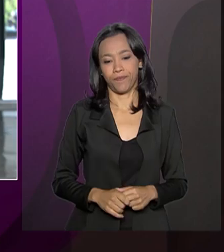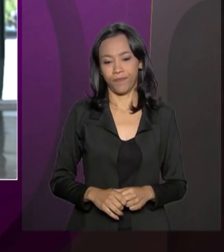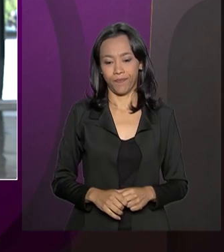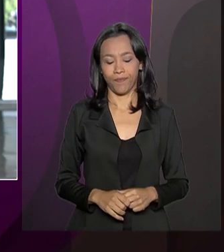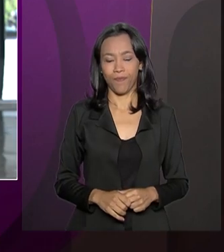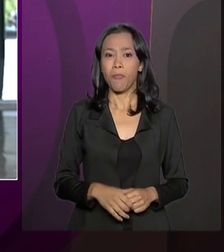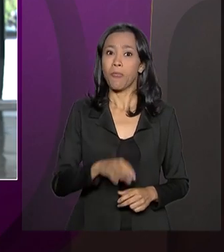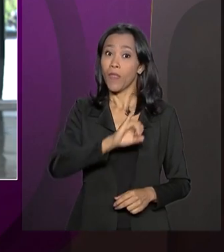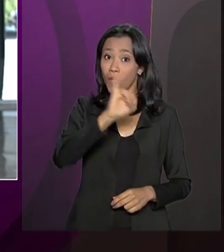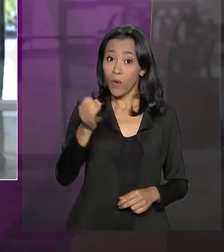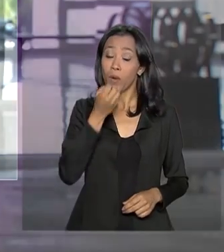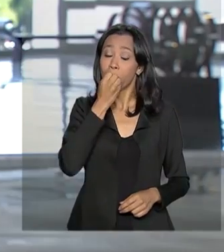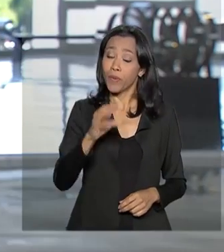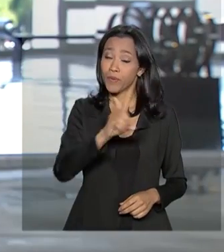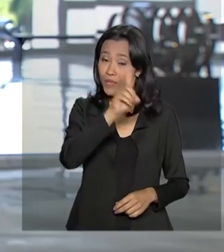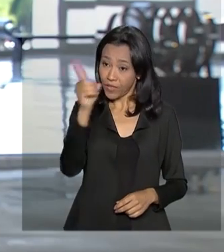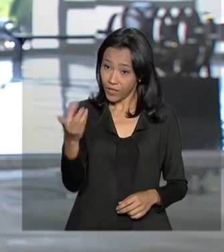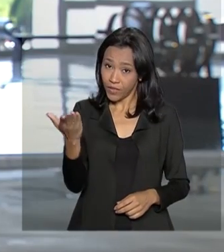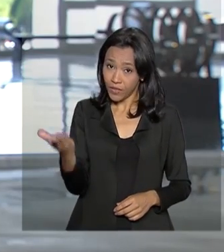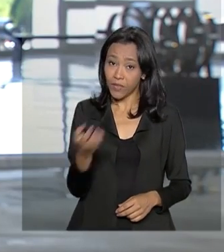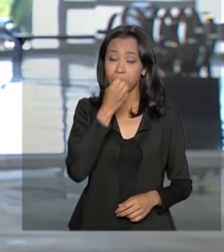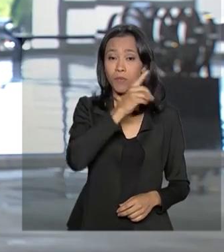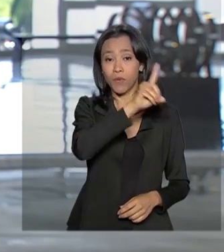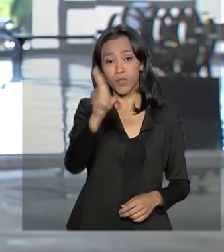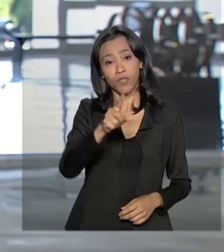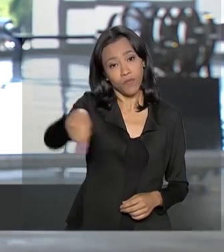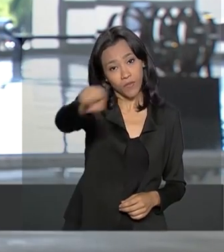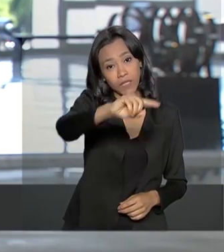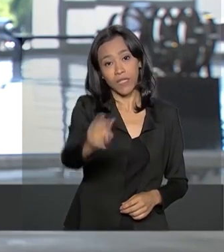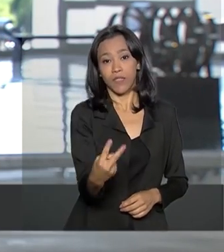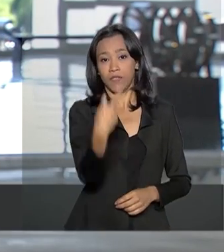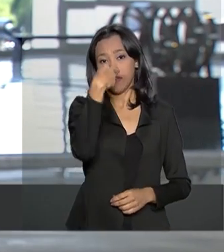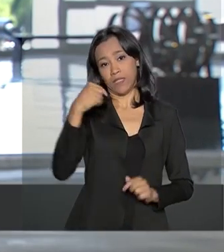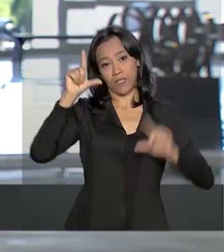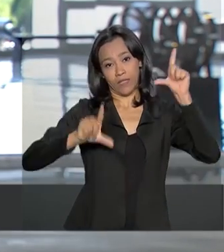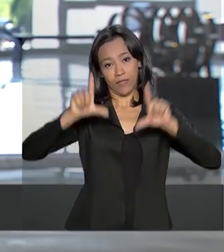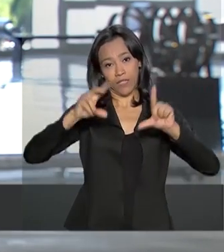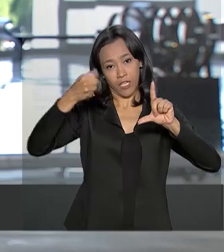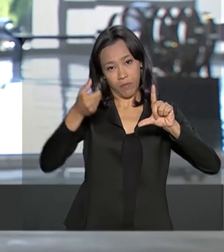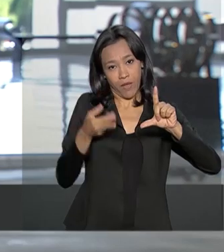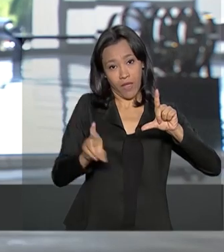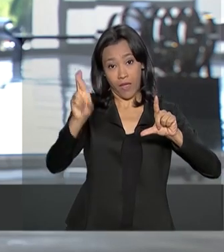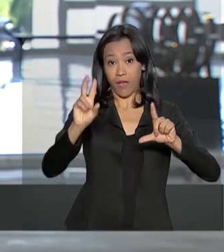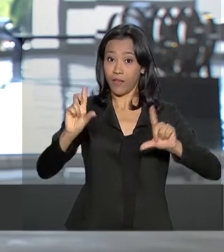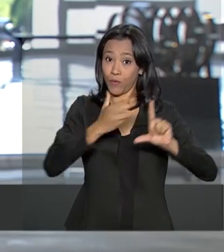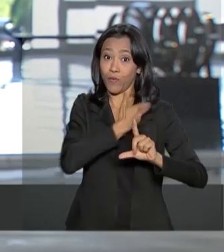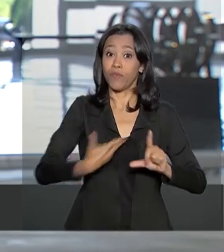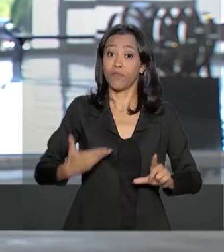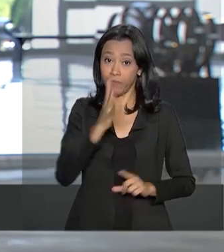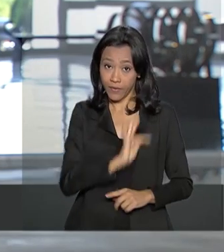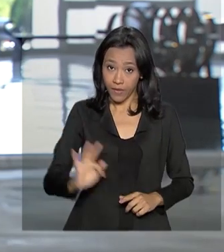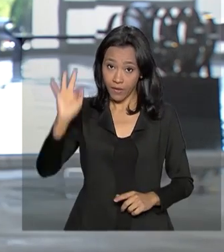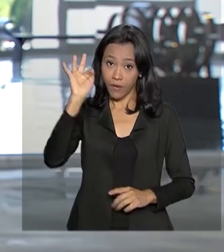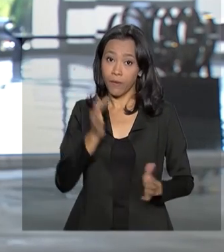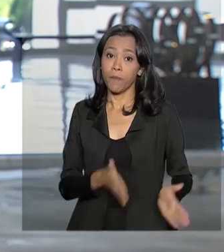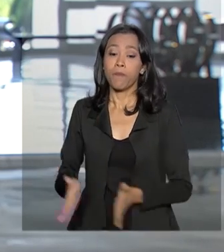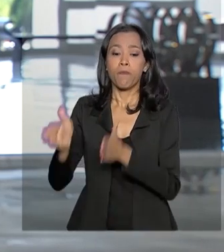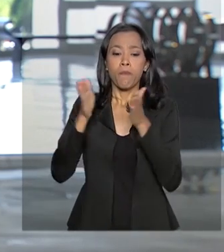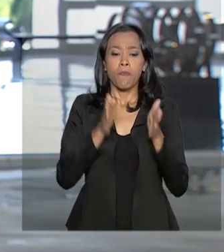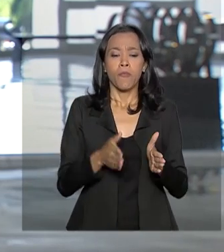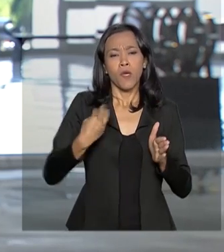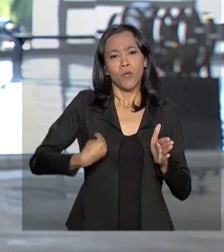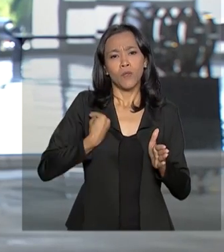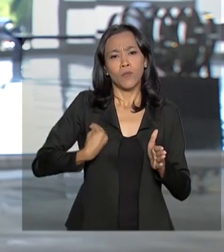Olá, bom dia para você, Gabriela. Bom dia para você que acompanha a NBR e TV do governo federal. Eu estou no Palácio do